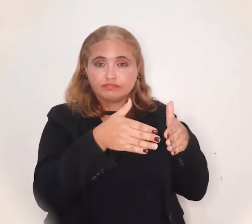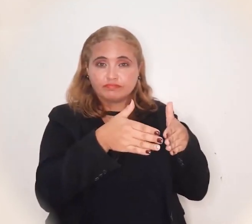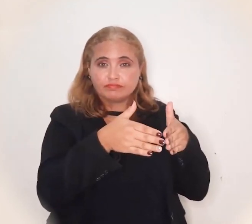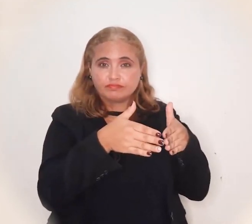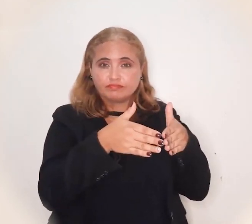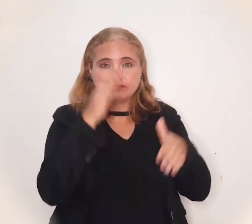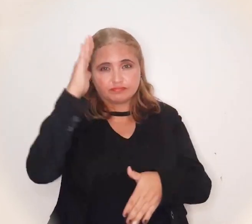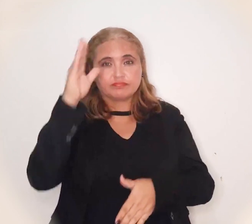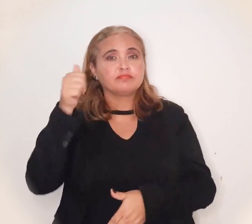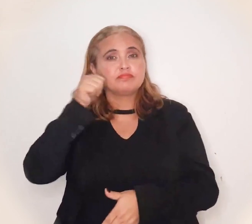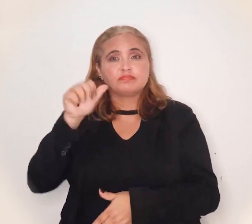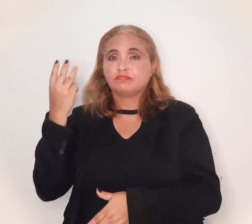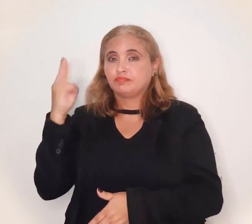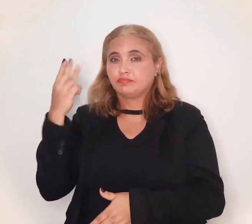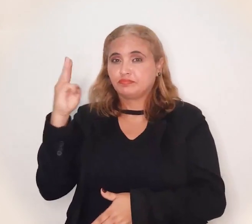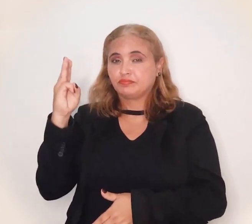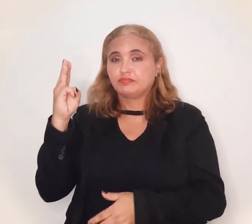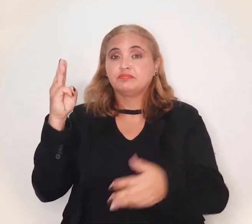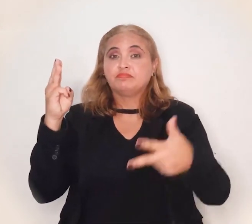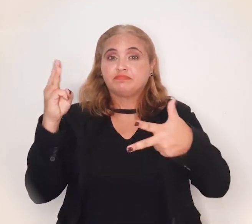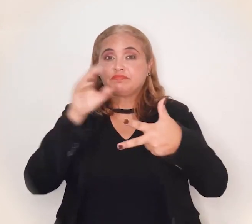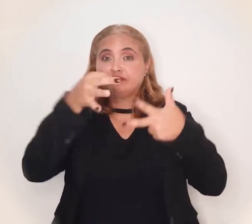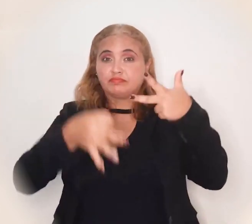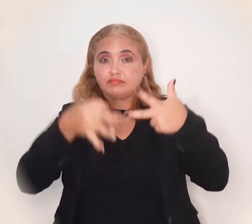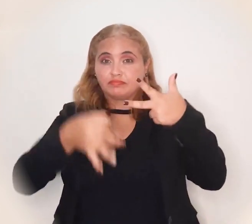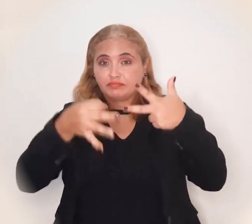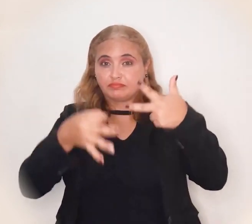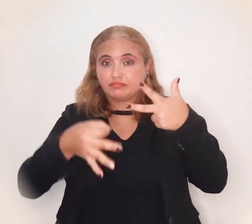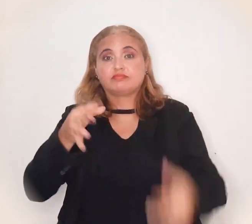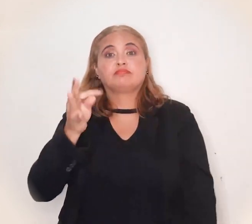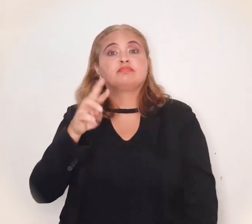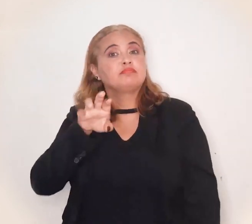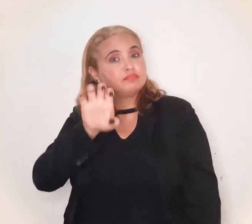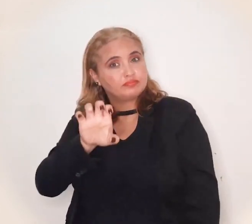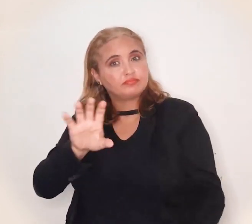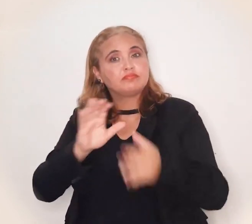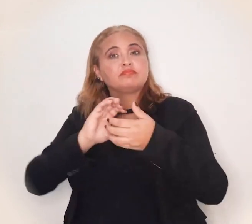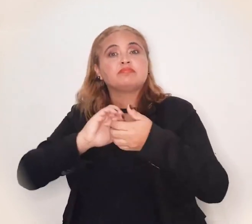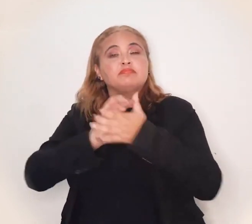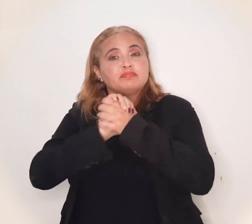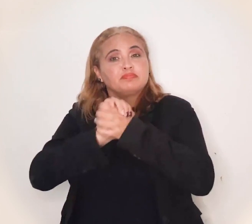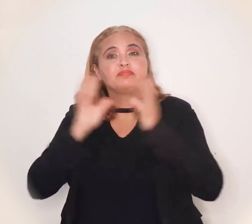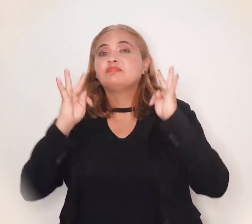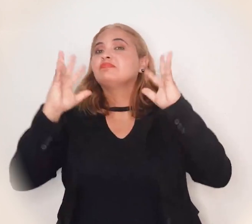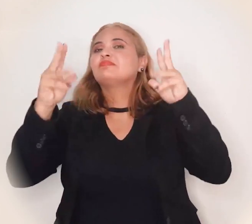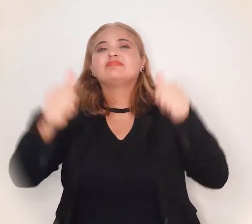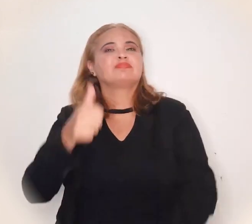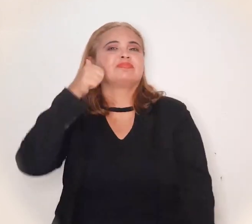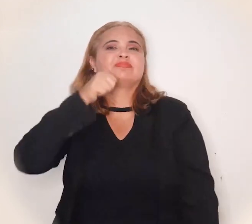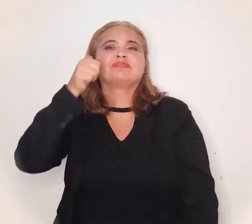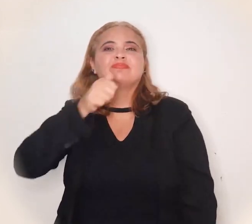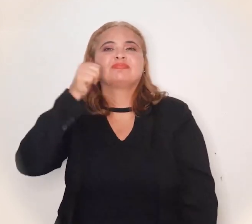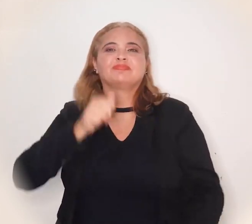neste momento, me referir às mulheres do Maranhão, especialmente do Poder Judiciário Eleitoral.